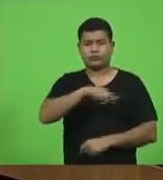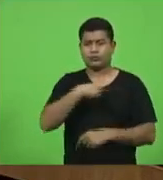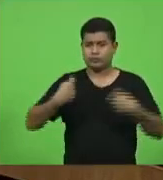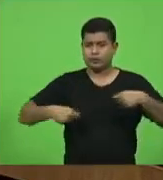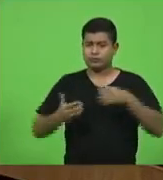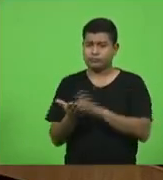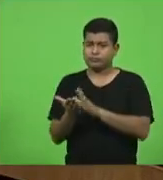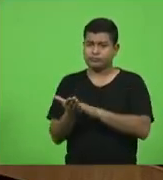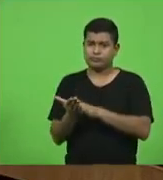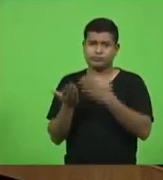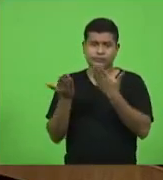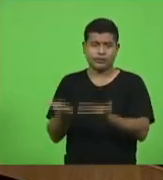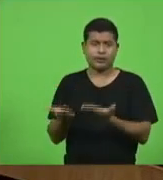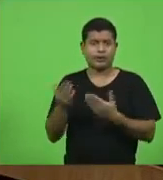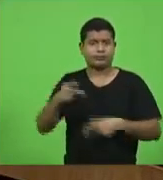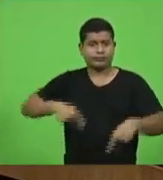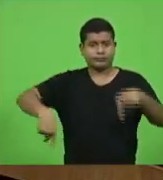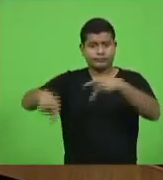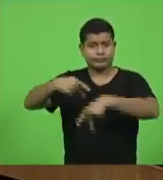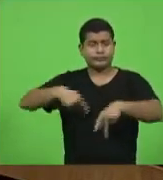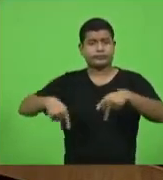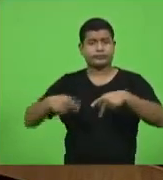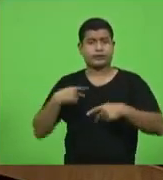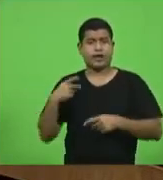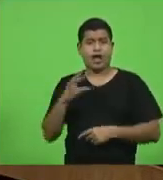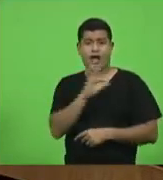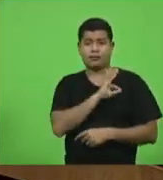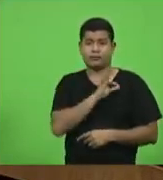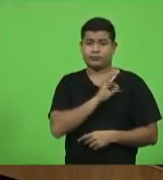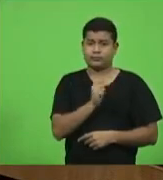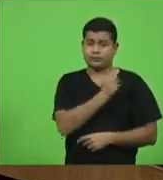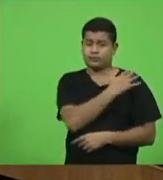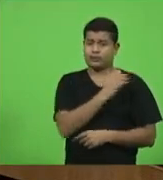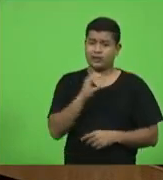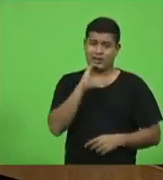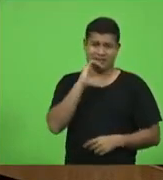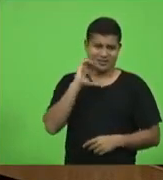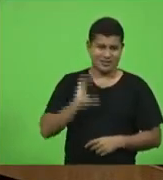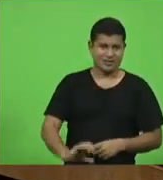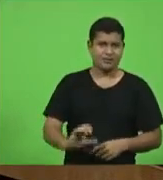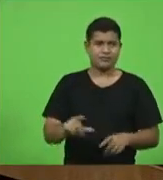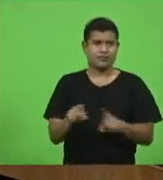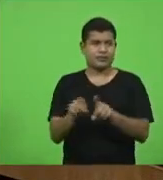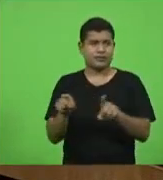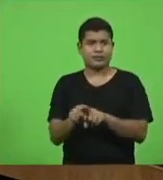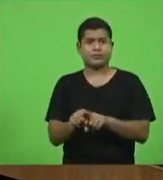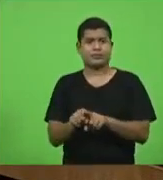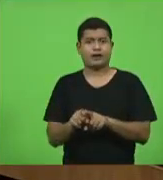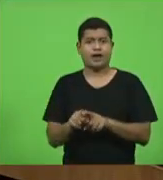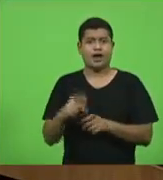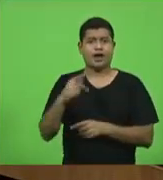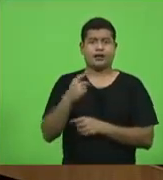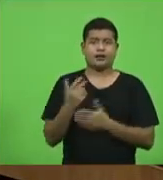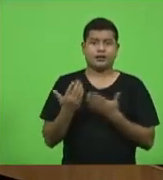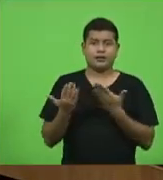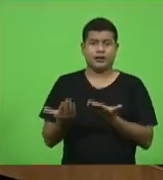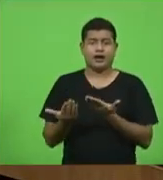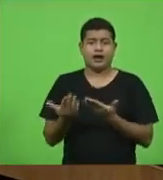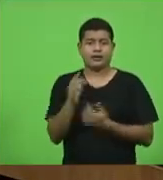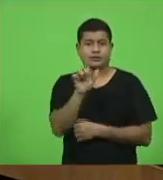a nossa população a polícia militar civil as guardas municipais que numa união de esforços